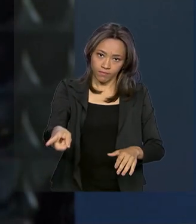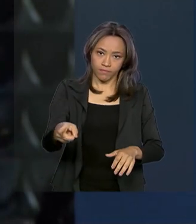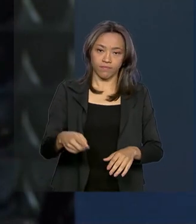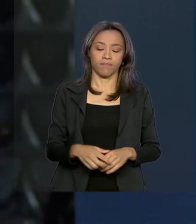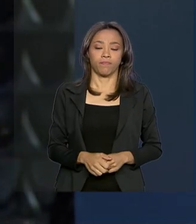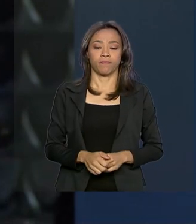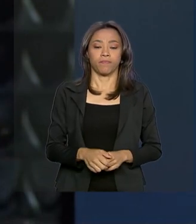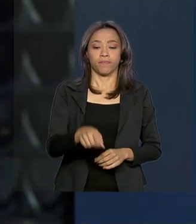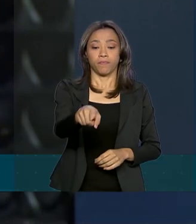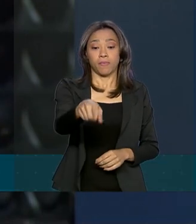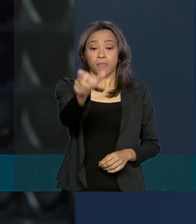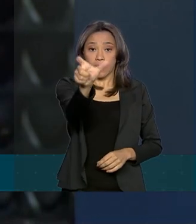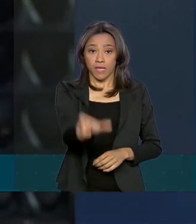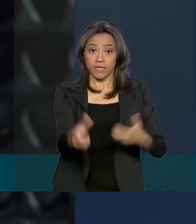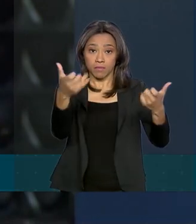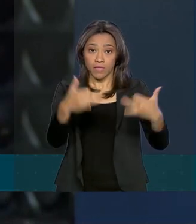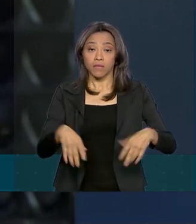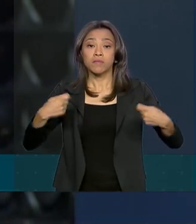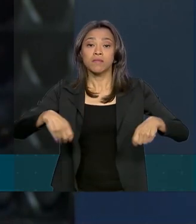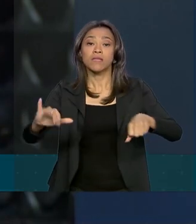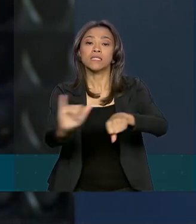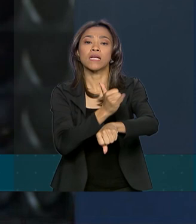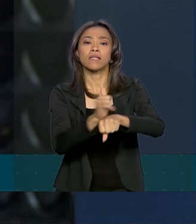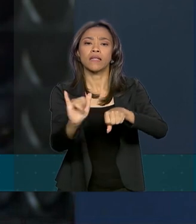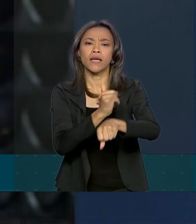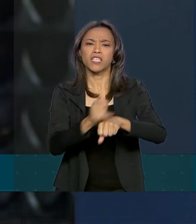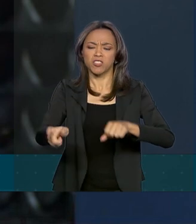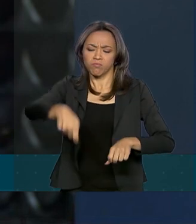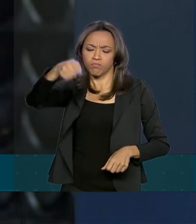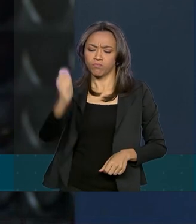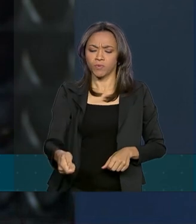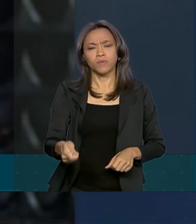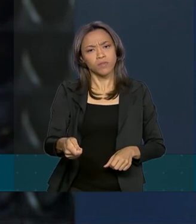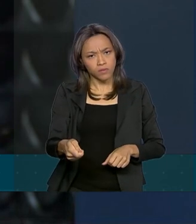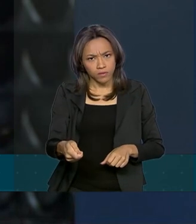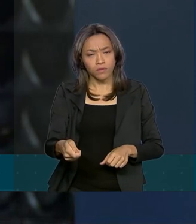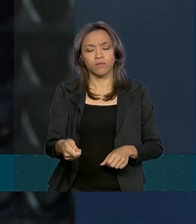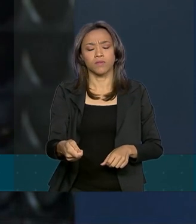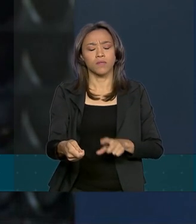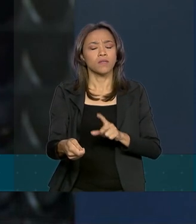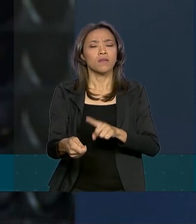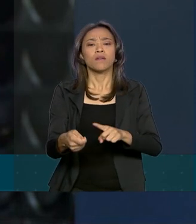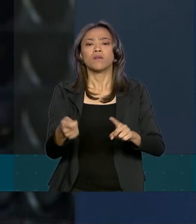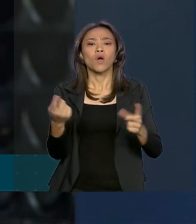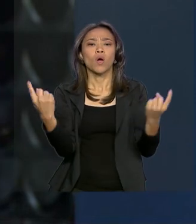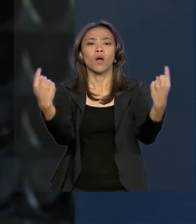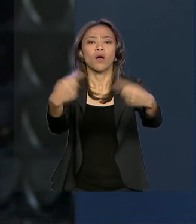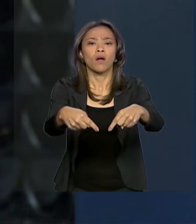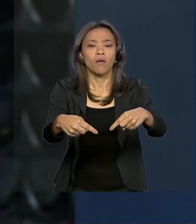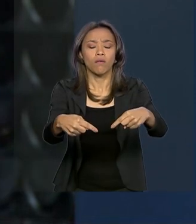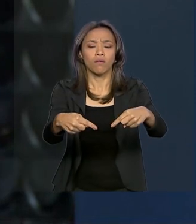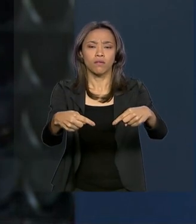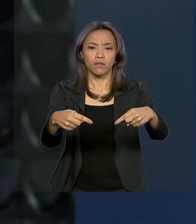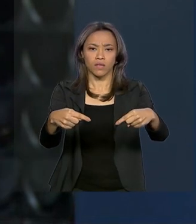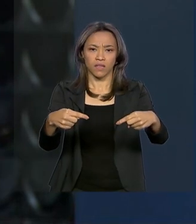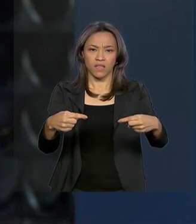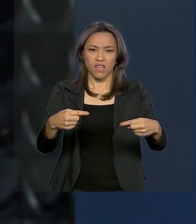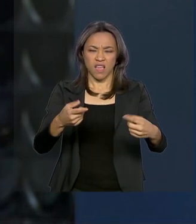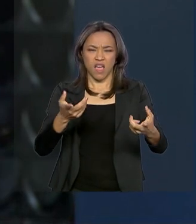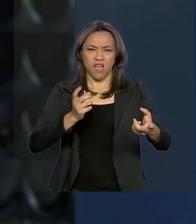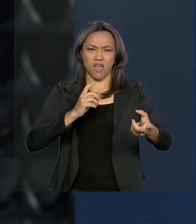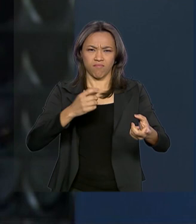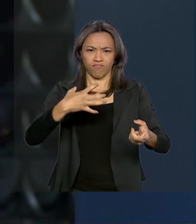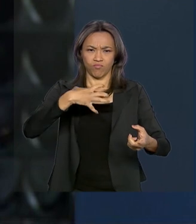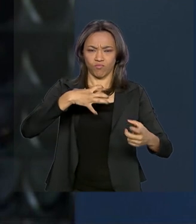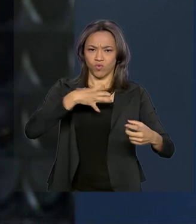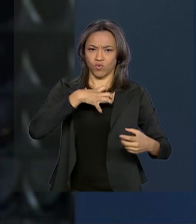precisamos ter mecanismos punitivos, efetivos, em relação a más condutas,